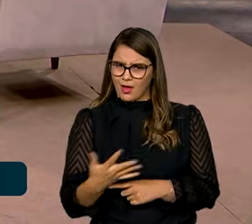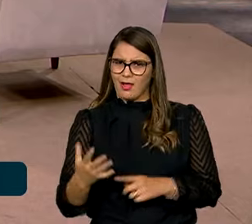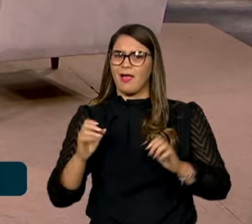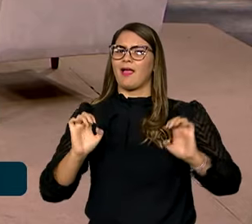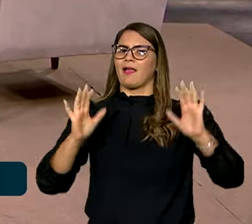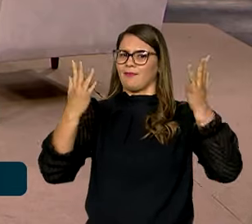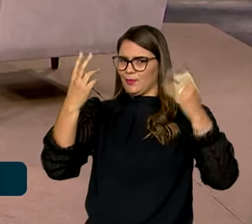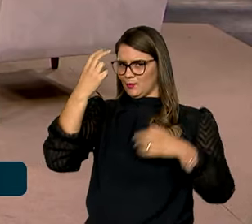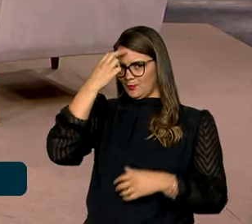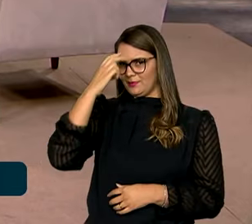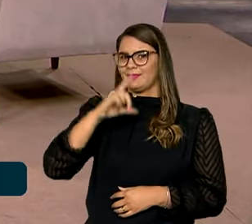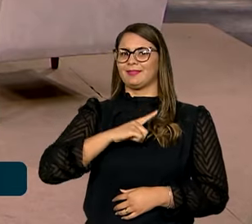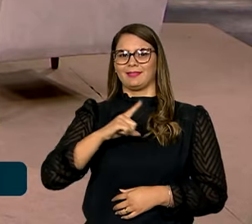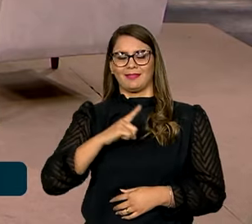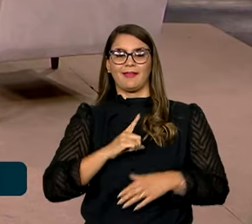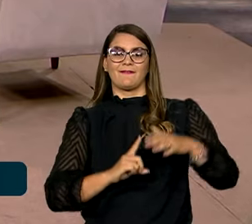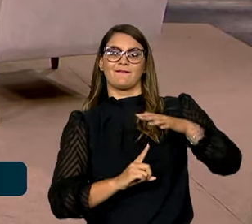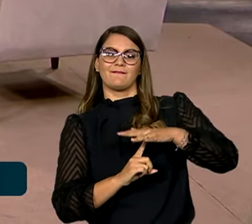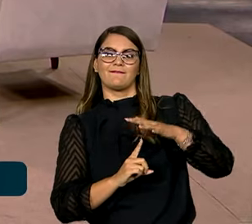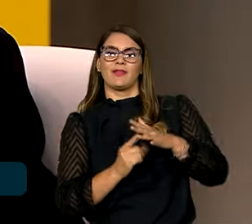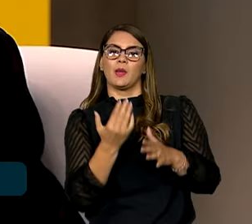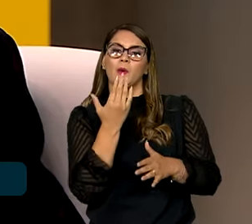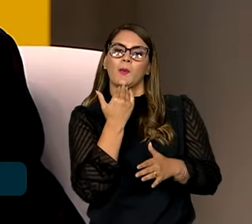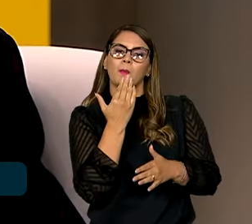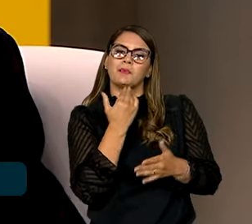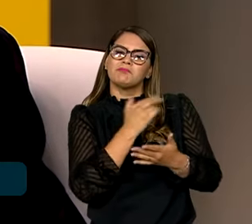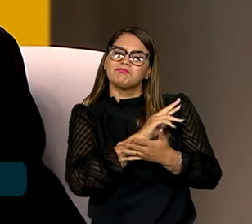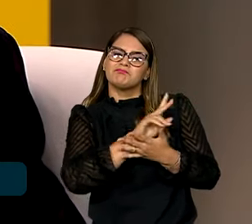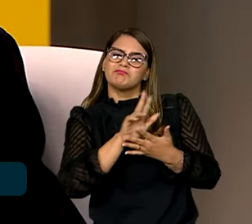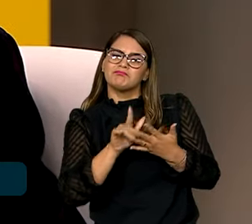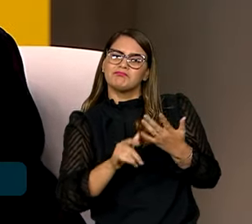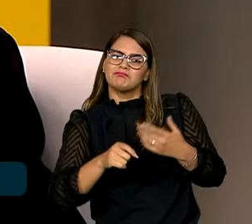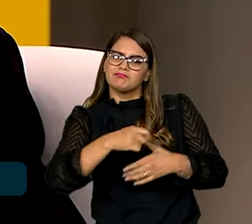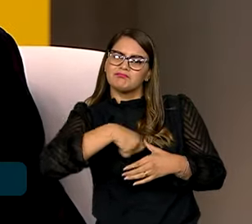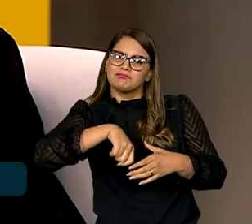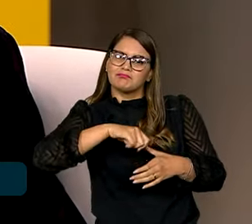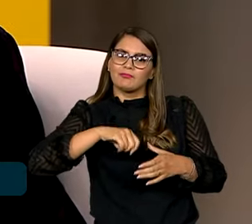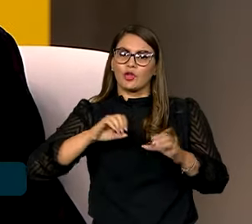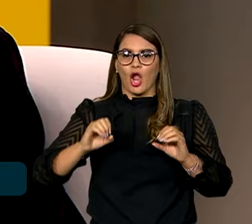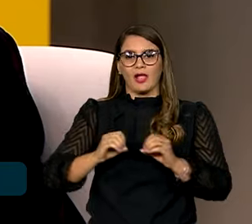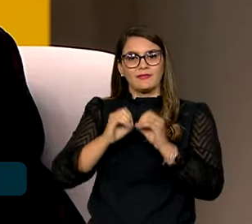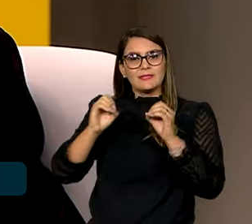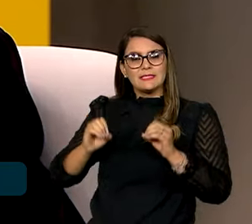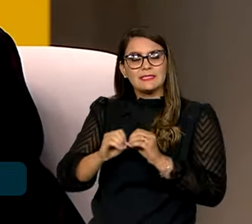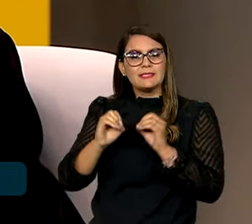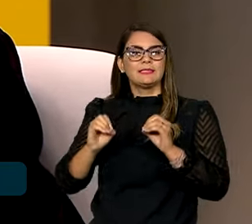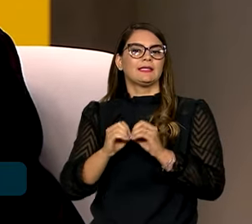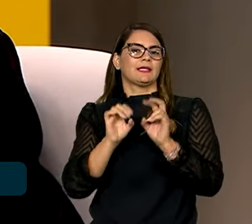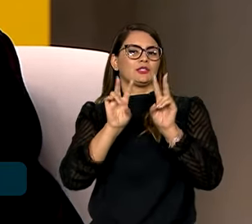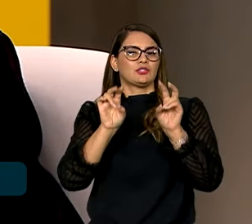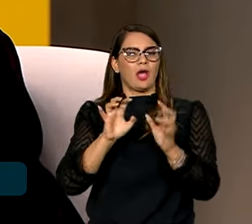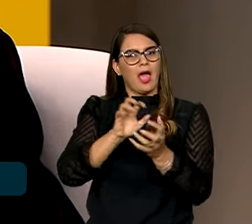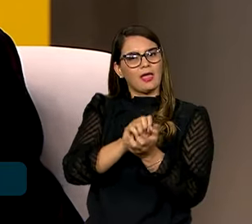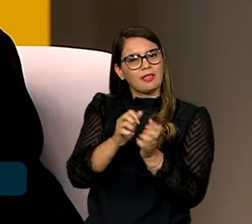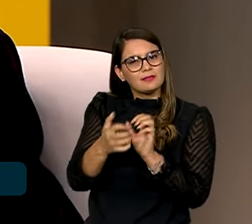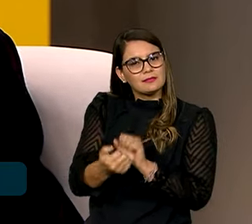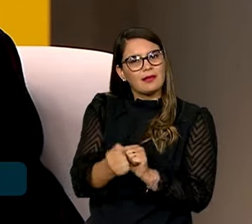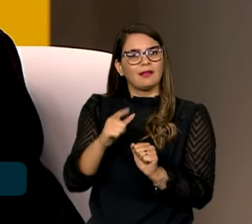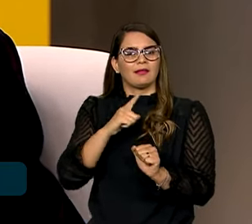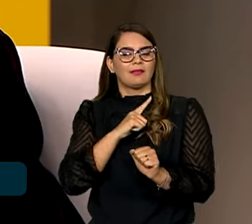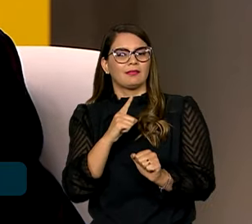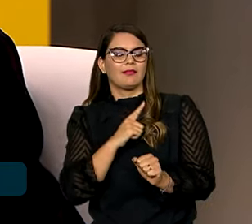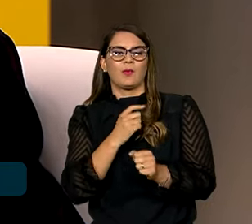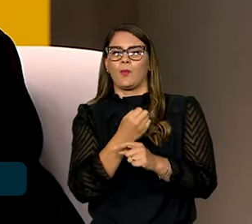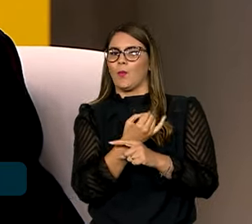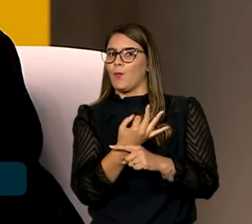de eventos culturais. Nós vamos ter uma feira de gastronomia, nós vamos ter oficinas de artesanato, nós vamos